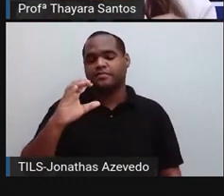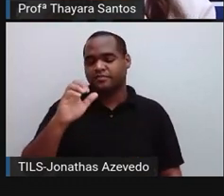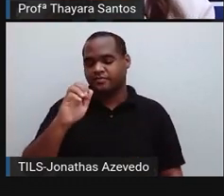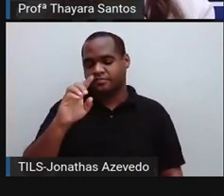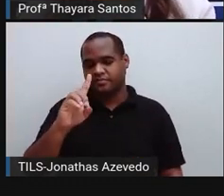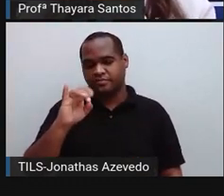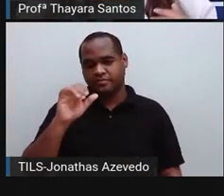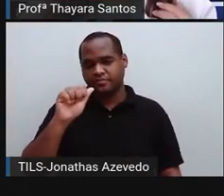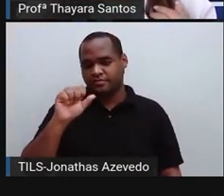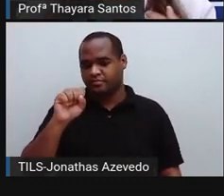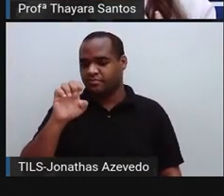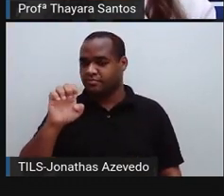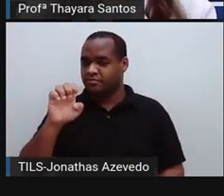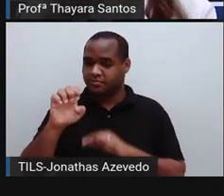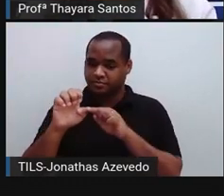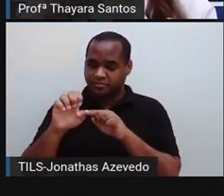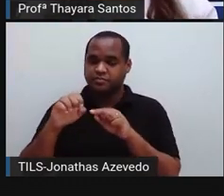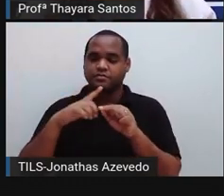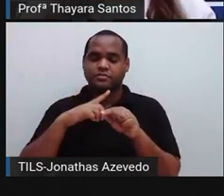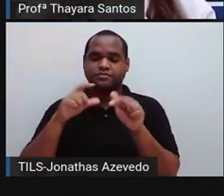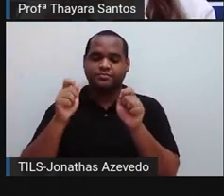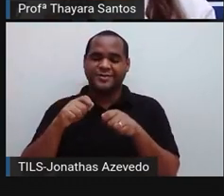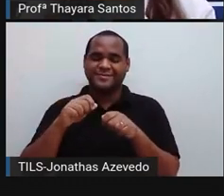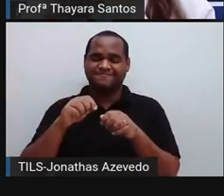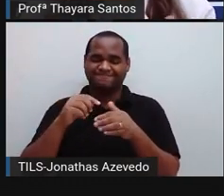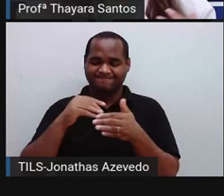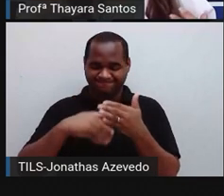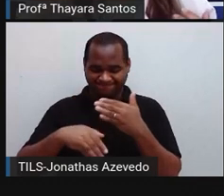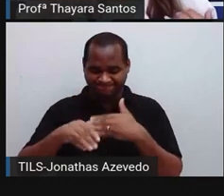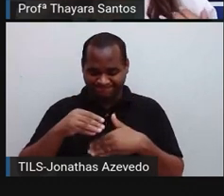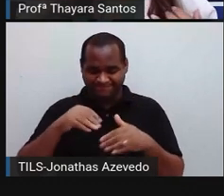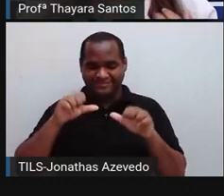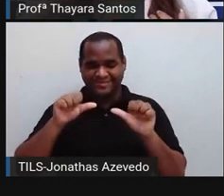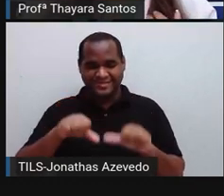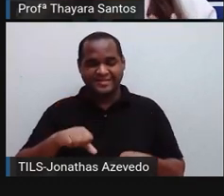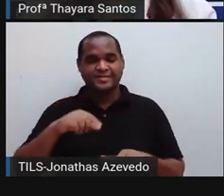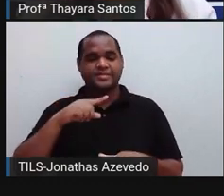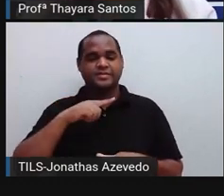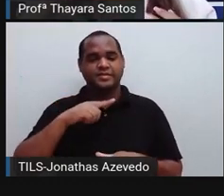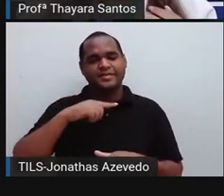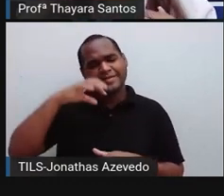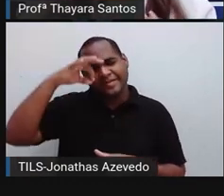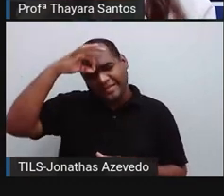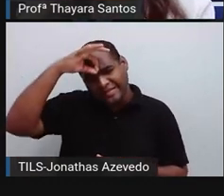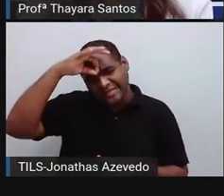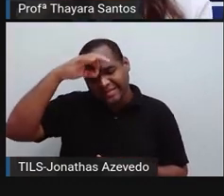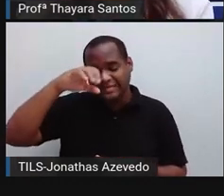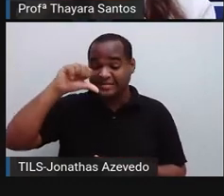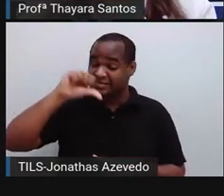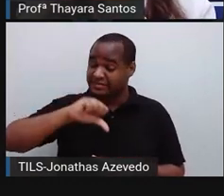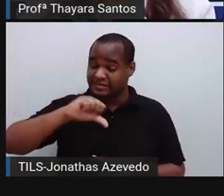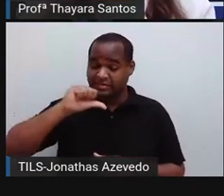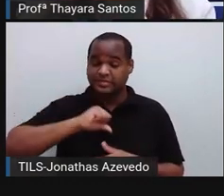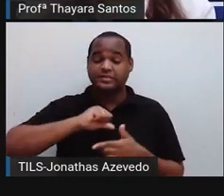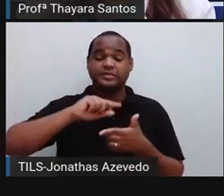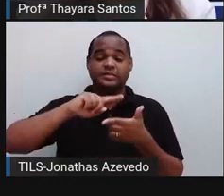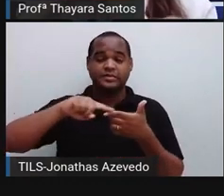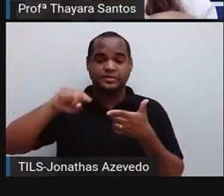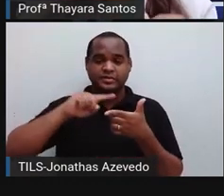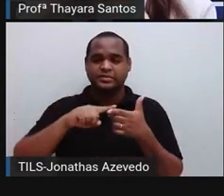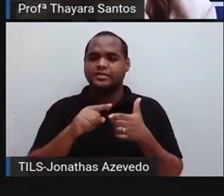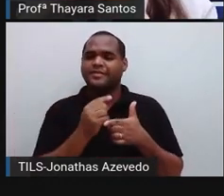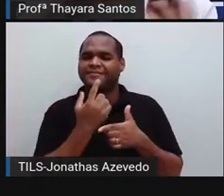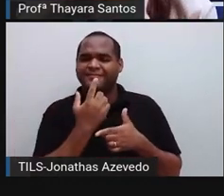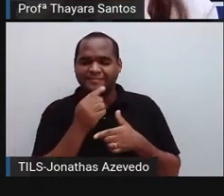E essa infecção promove ali um mal-estar na região íntima. Começa a ter coceira, começa a ter uma secreção esbranquiçada.